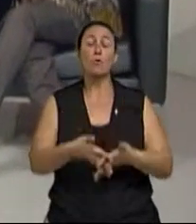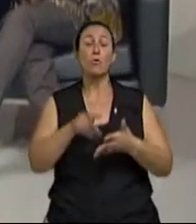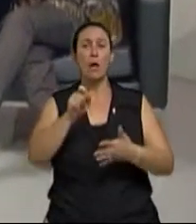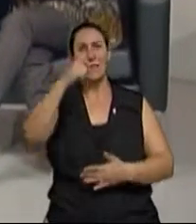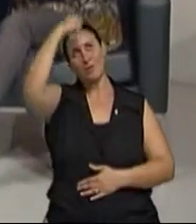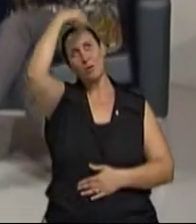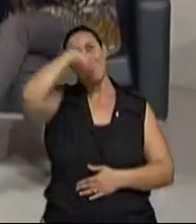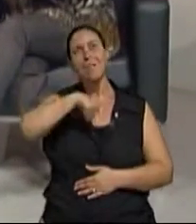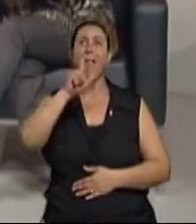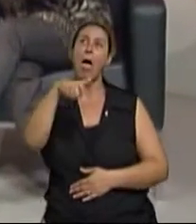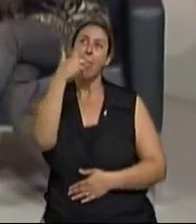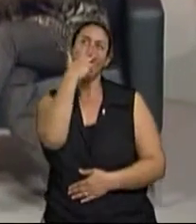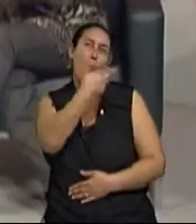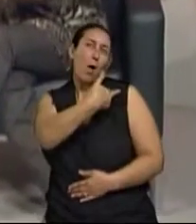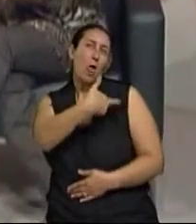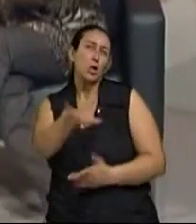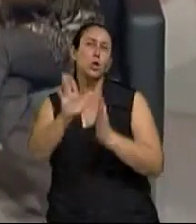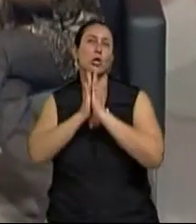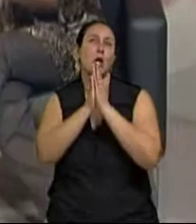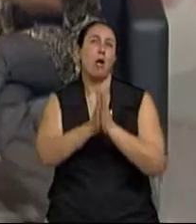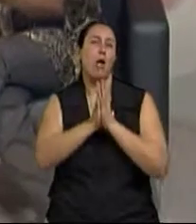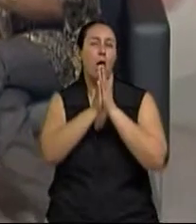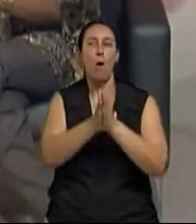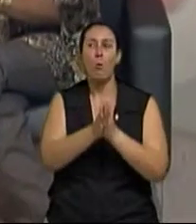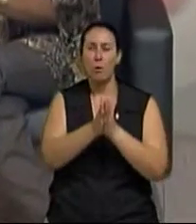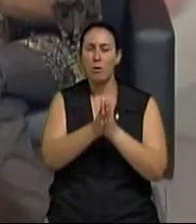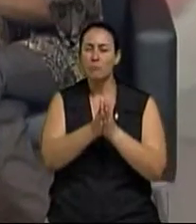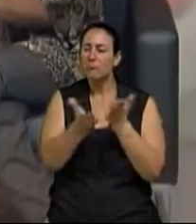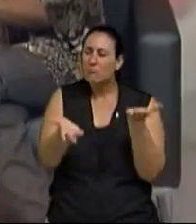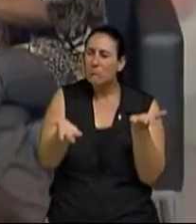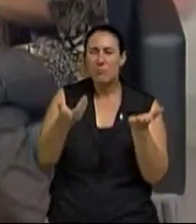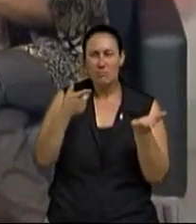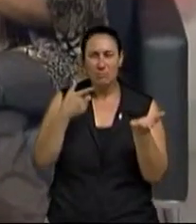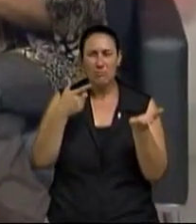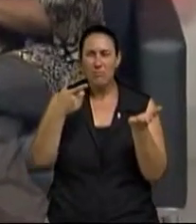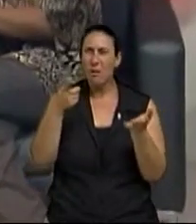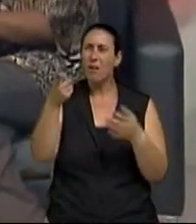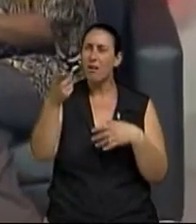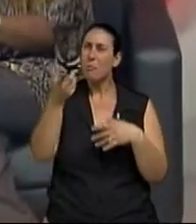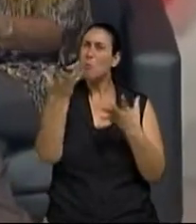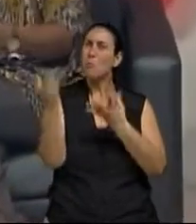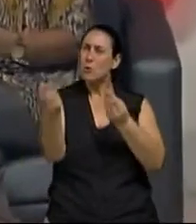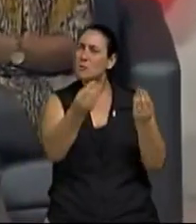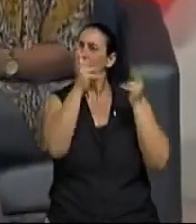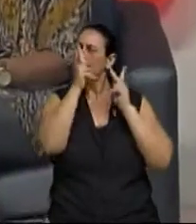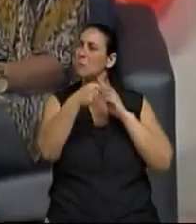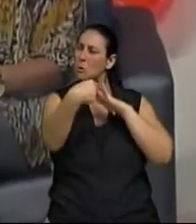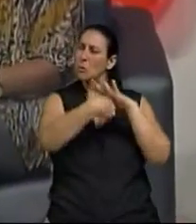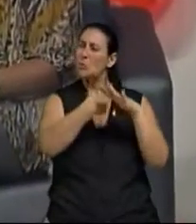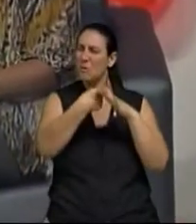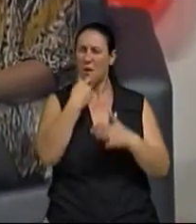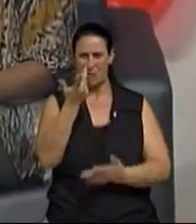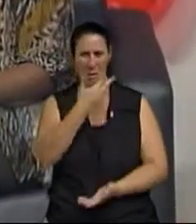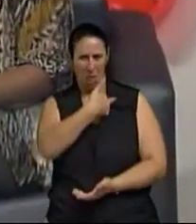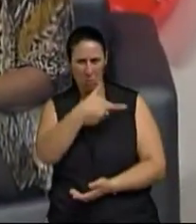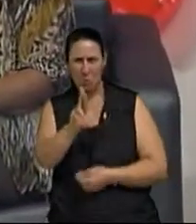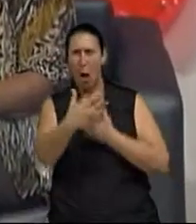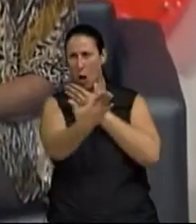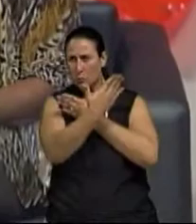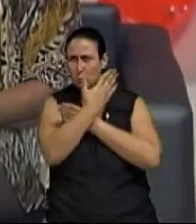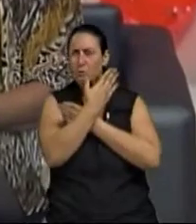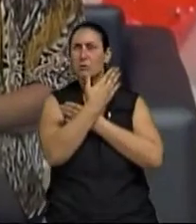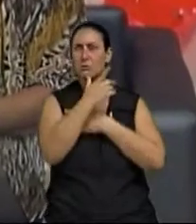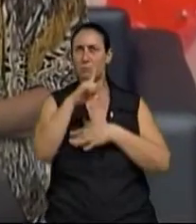religiosidade, com religião. Vamos falar um pouquinho disso? Porque já houve perguntas assim, a religião ajuda?